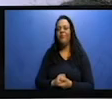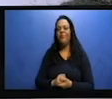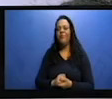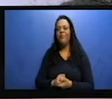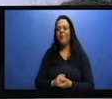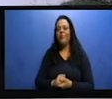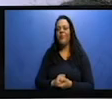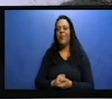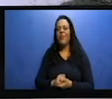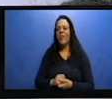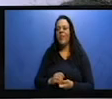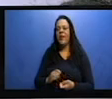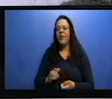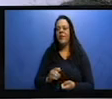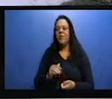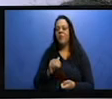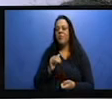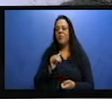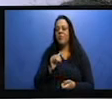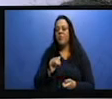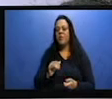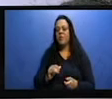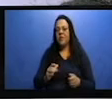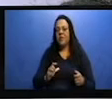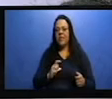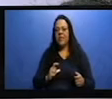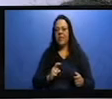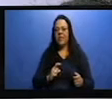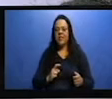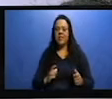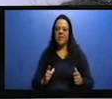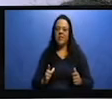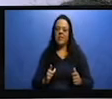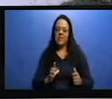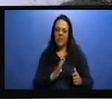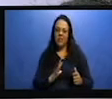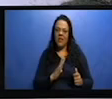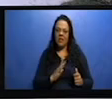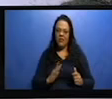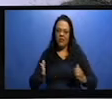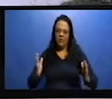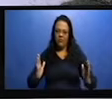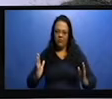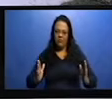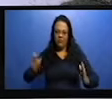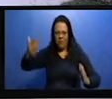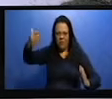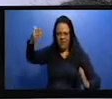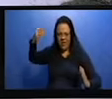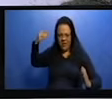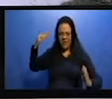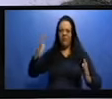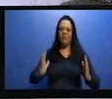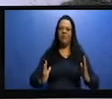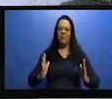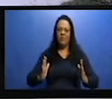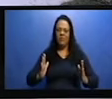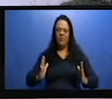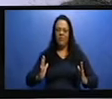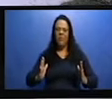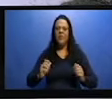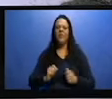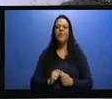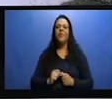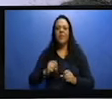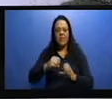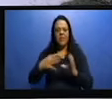Algumas cidades medievais ainda persistem. No próximo slide eu vou mostrar uma imagem para vocês de uma cidade medieval que ainda persiste nos dias atuais, as